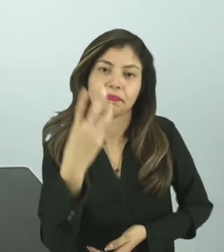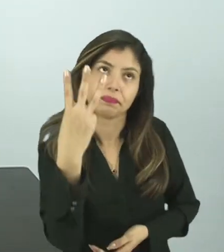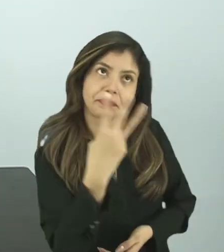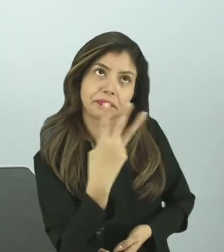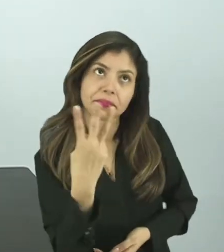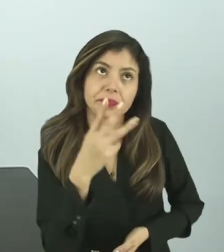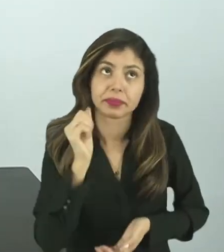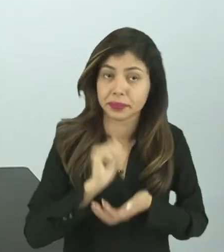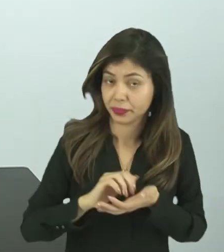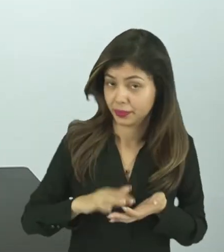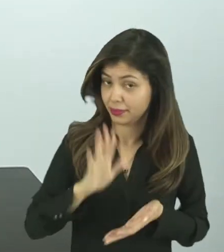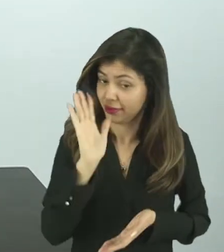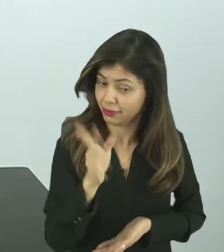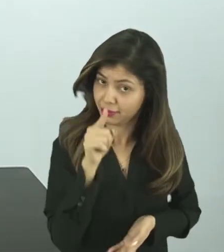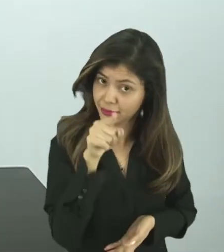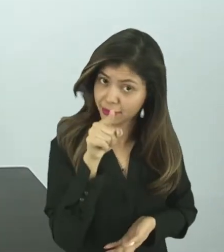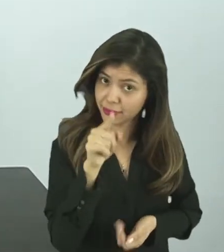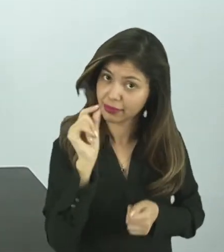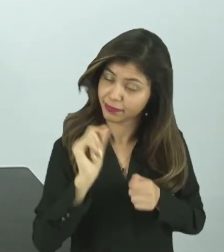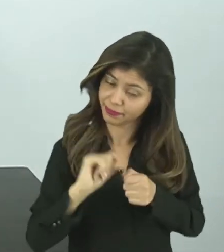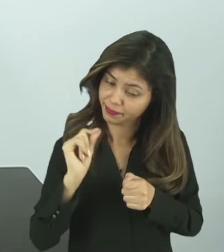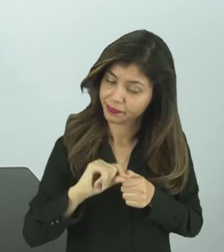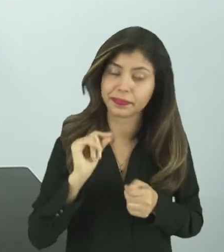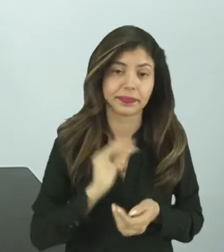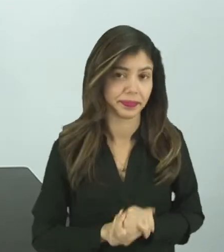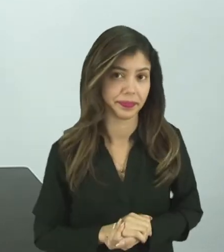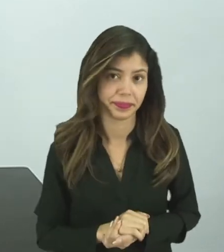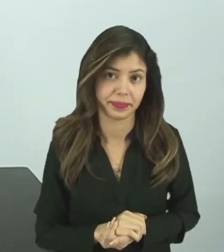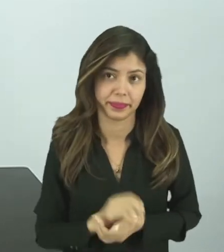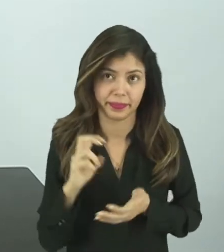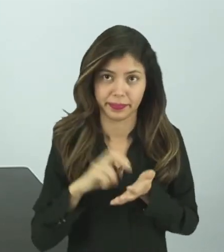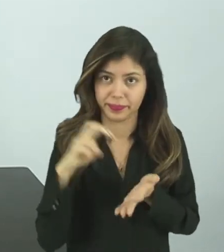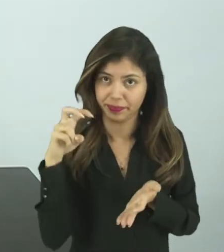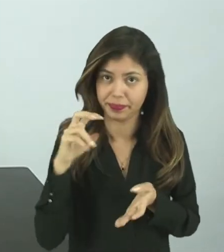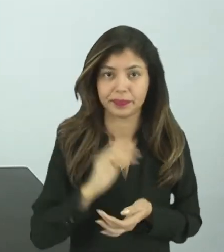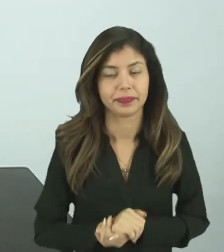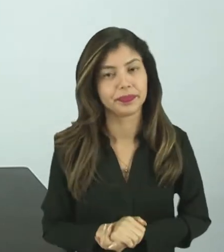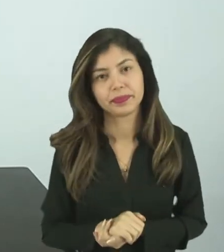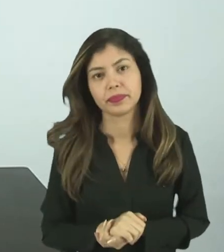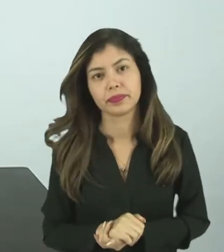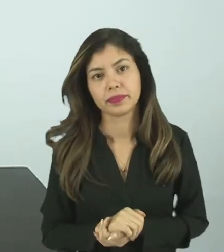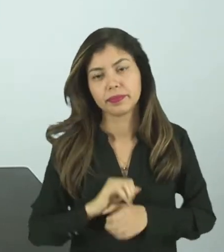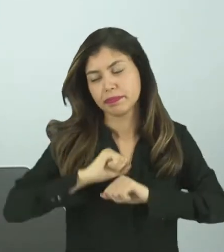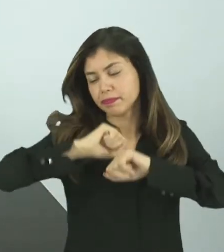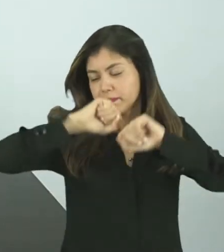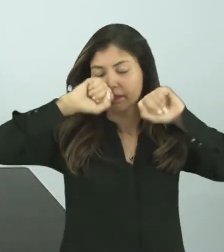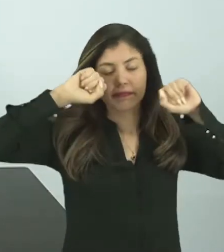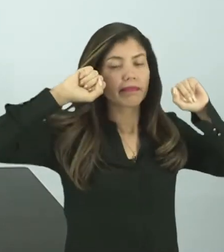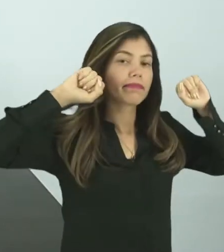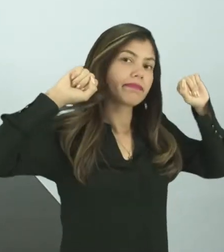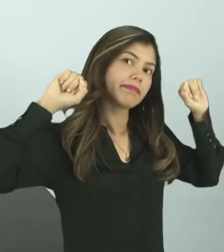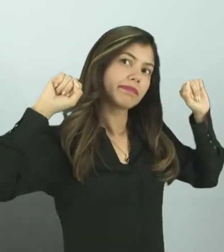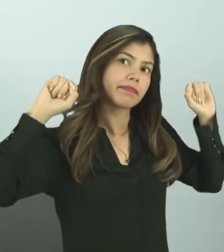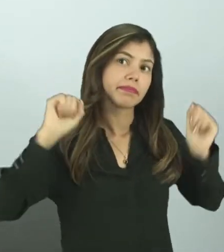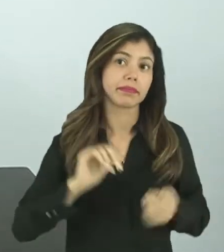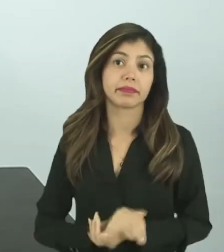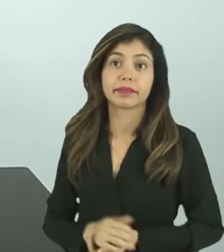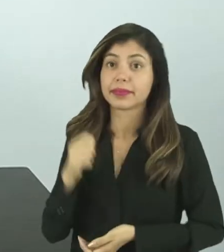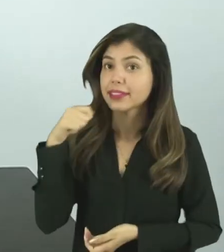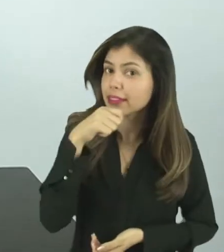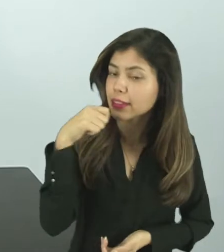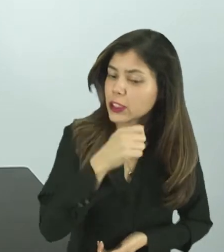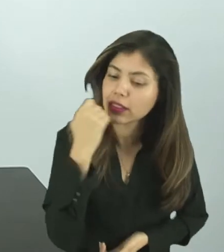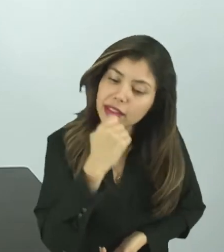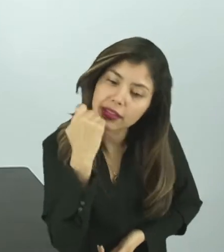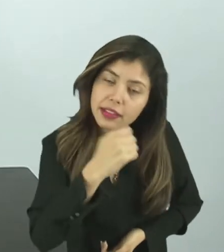atividades que vocês costumam fazer no período da manhã. É acordar e escovar